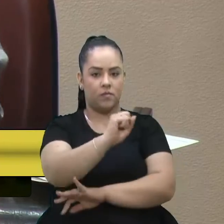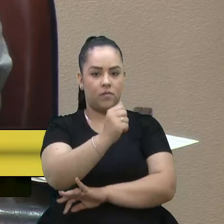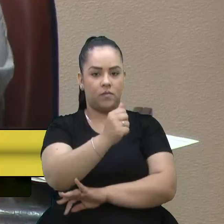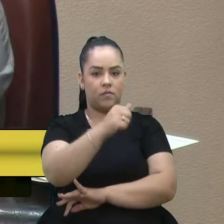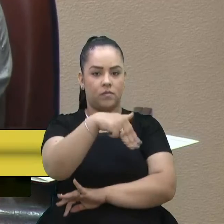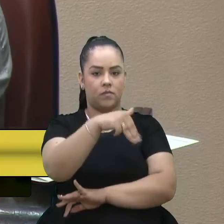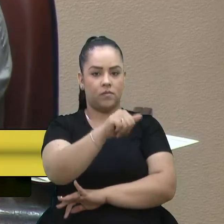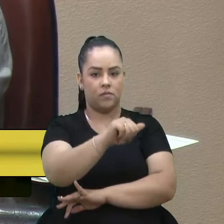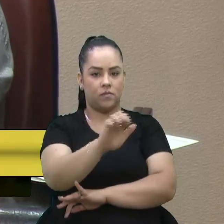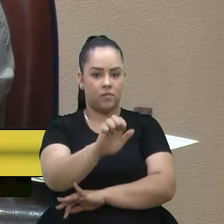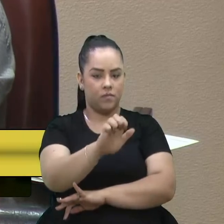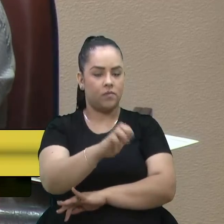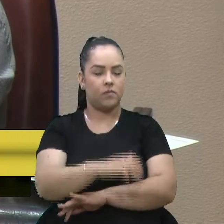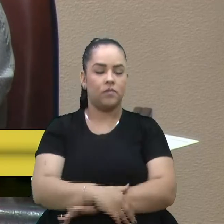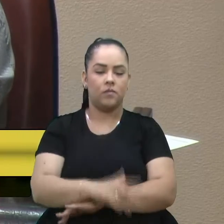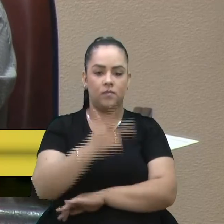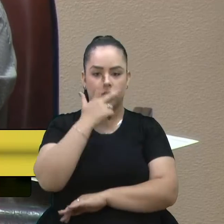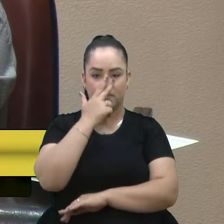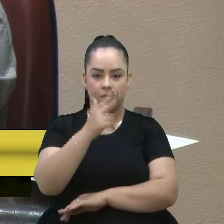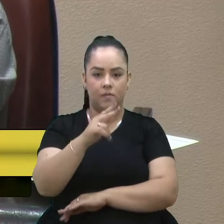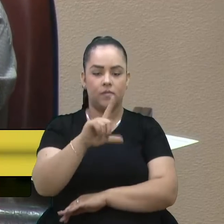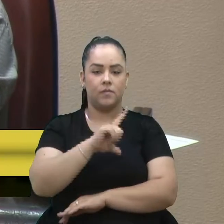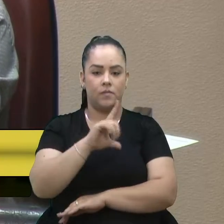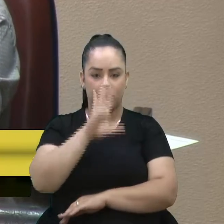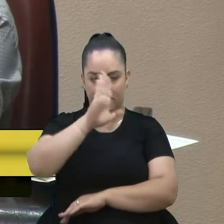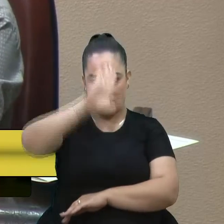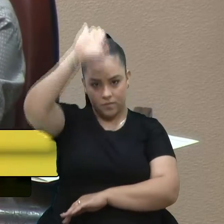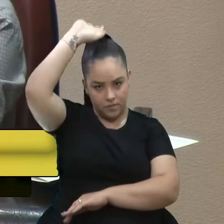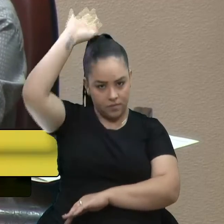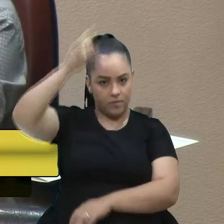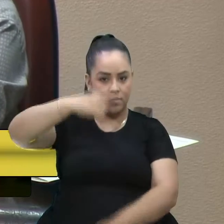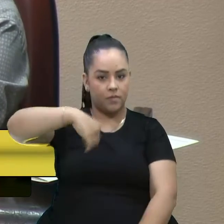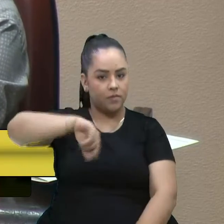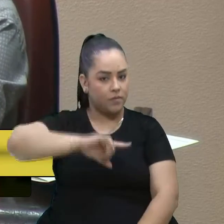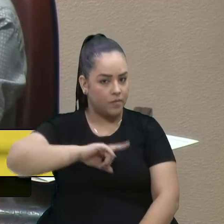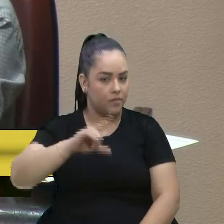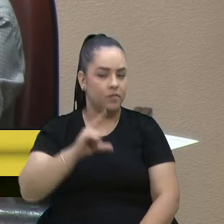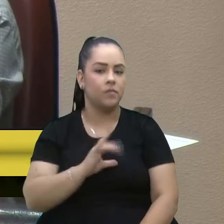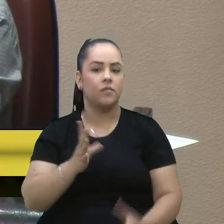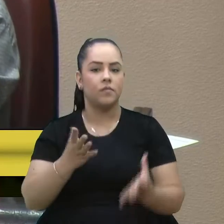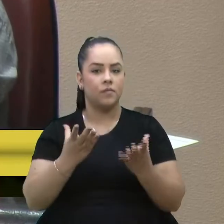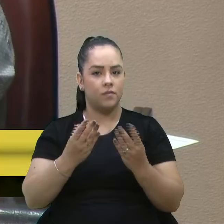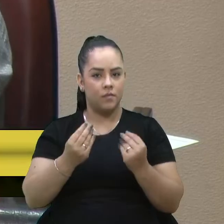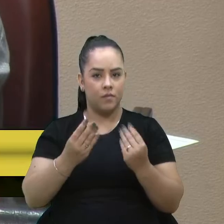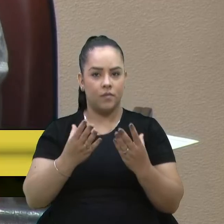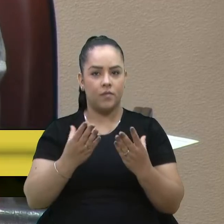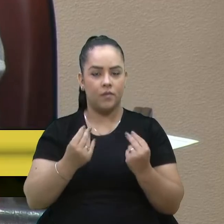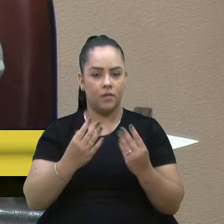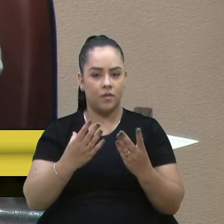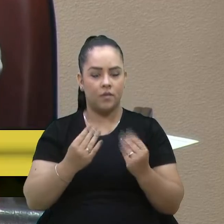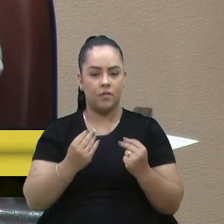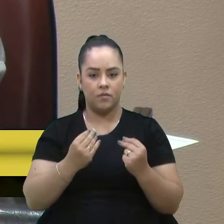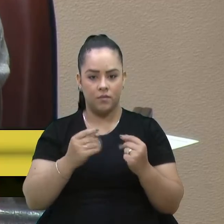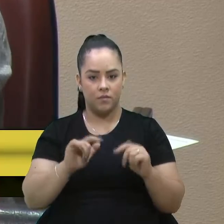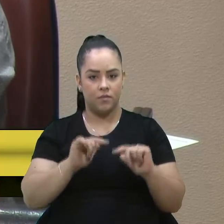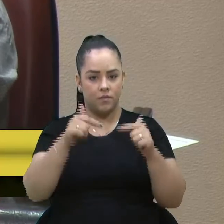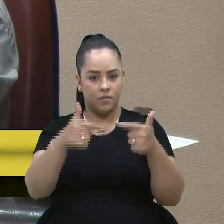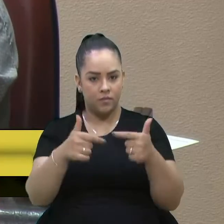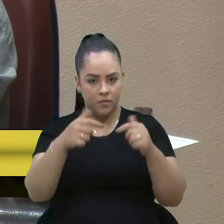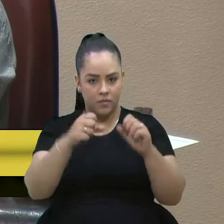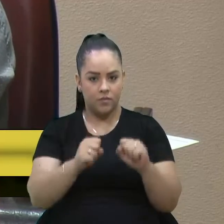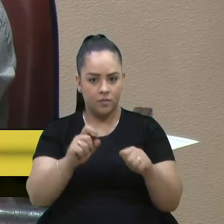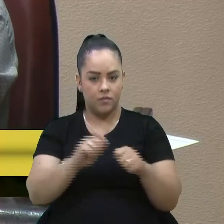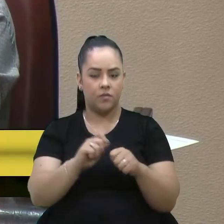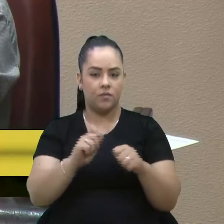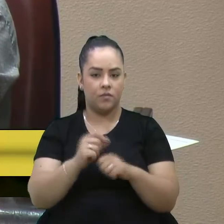com o quartel dos bombeiros também nós vamos ter também muitas e muitas ações que eles poderão tomar aí com